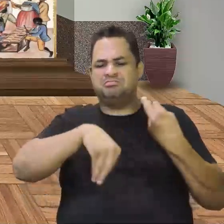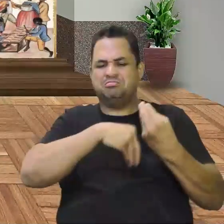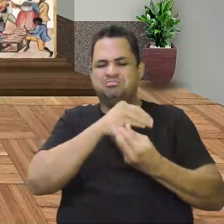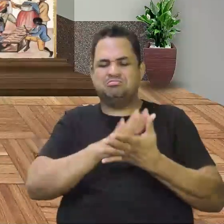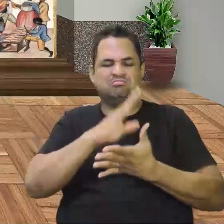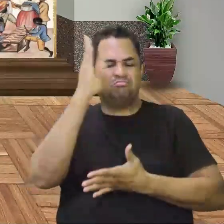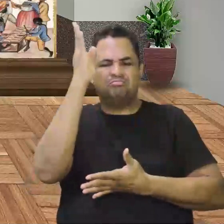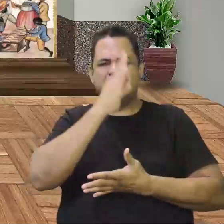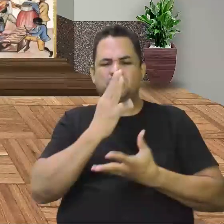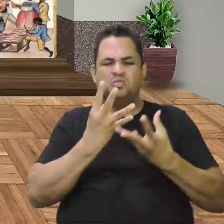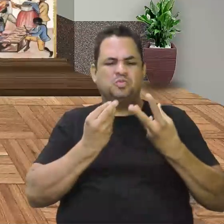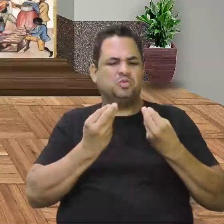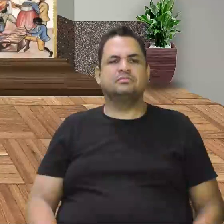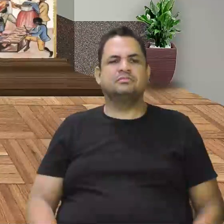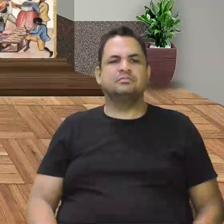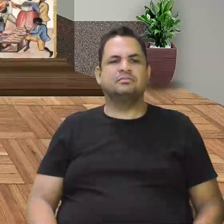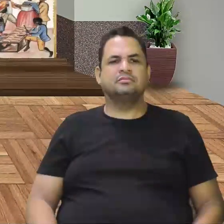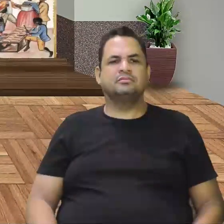muito grande.